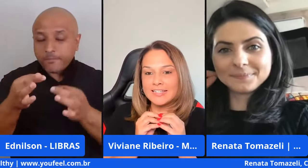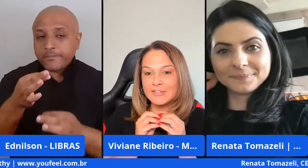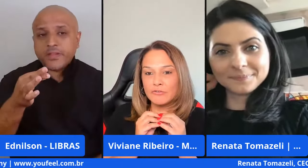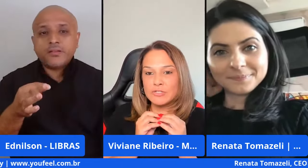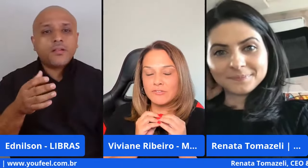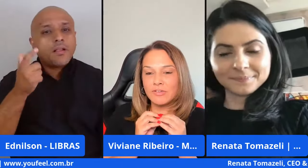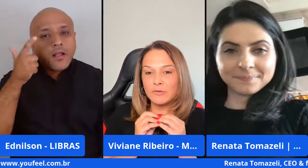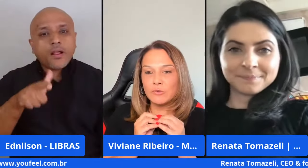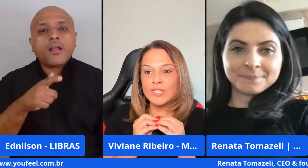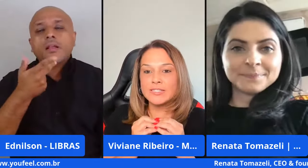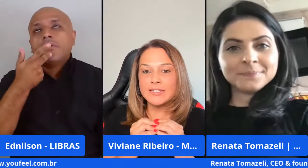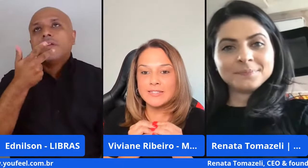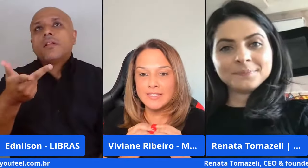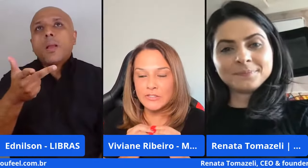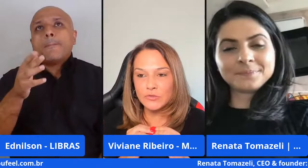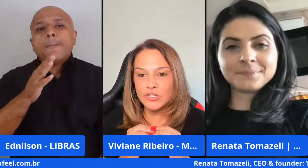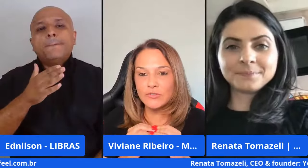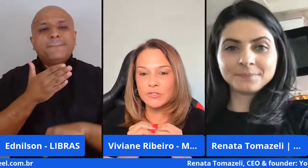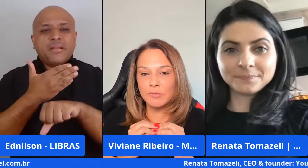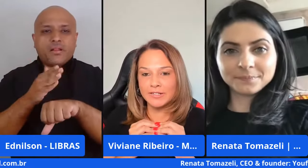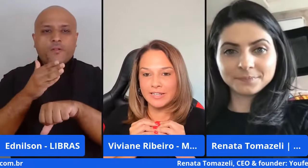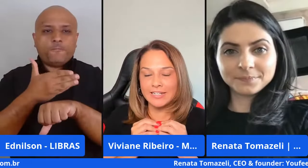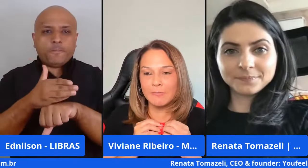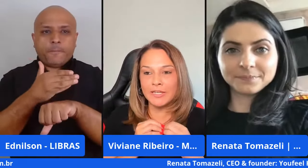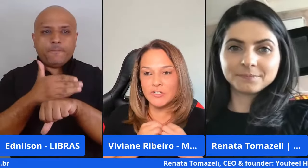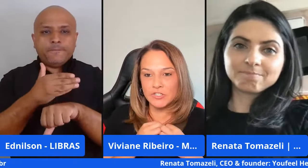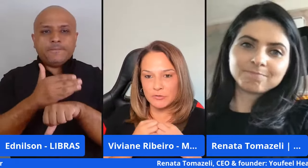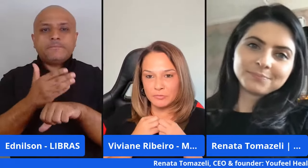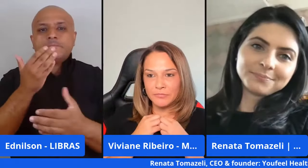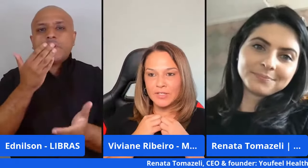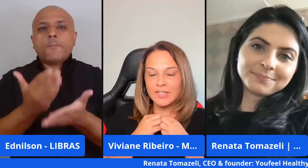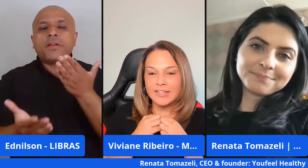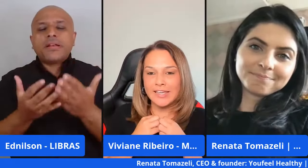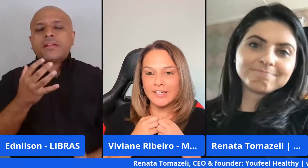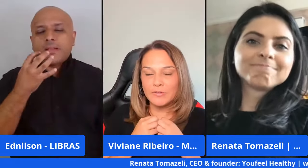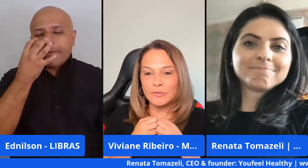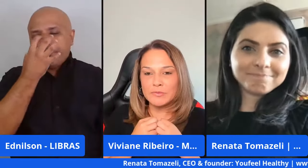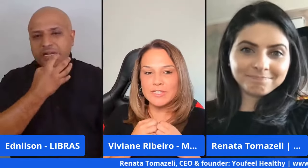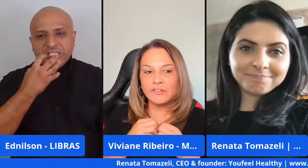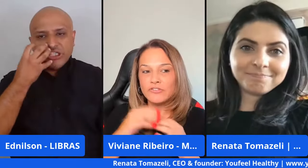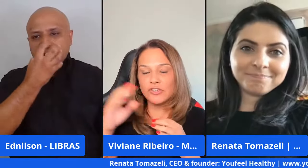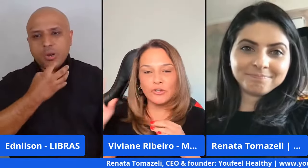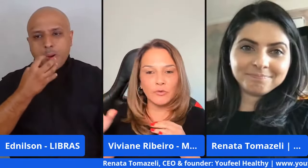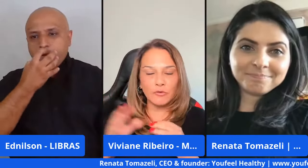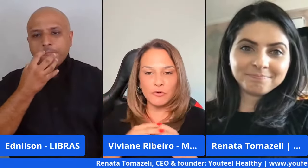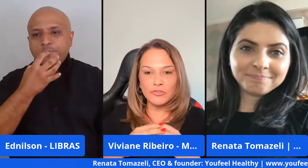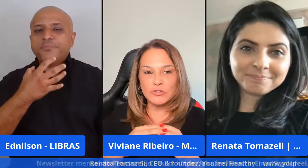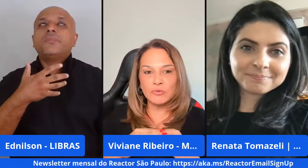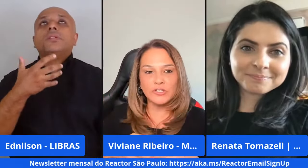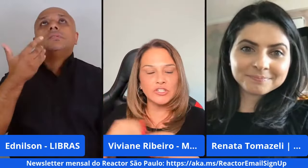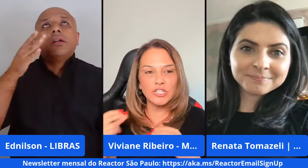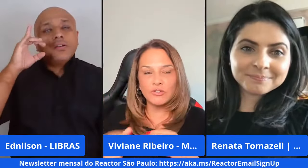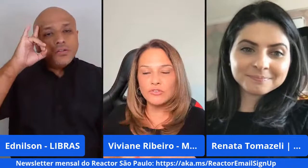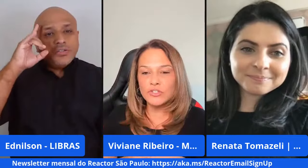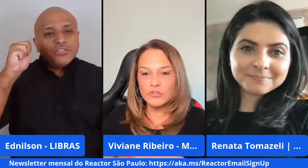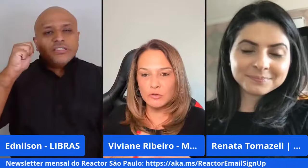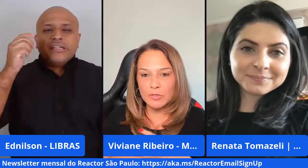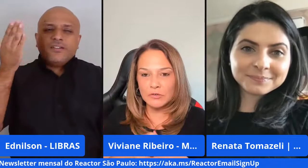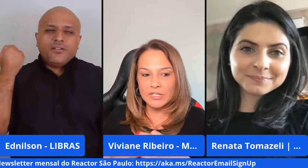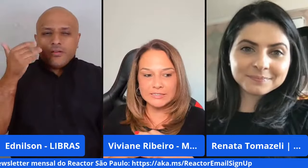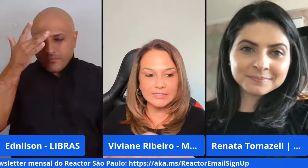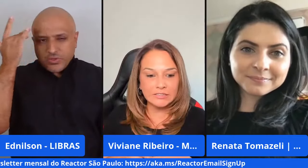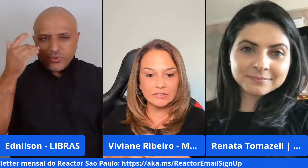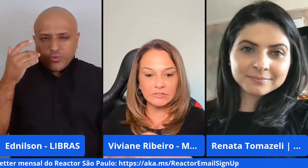que é essa questão que você falou do exercício de não se perder e da paixão né um certo dia eu ouvi de um antigo